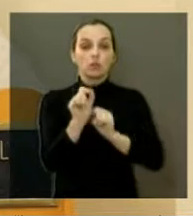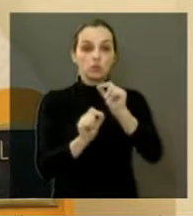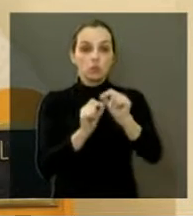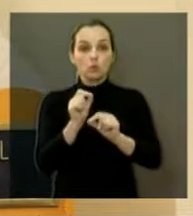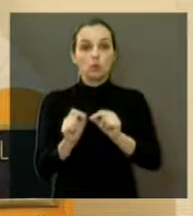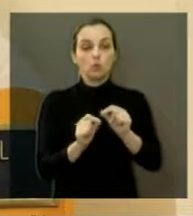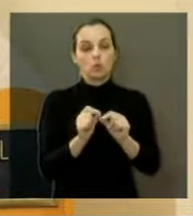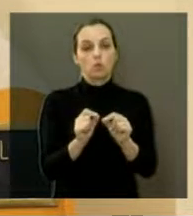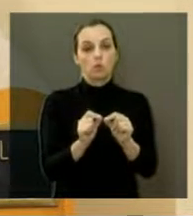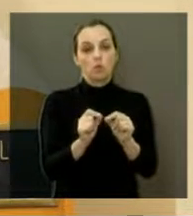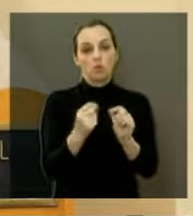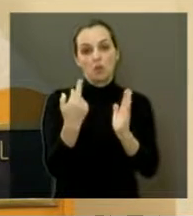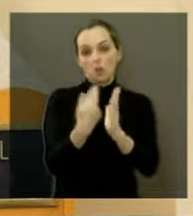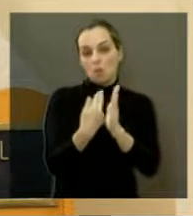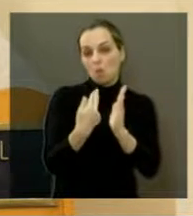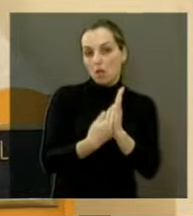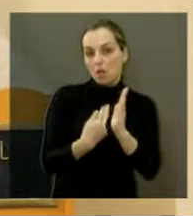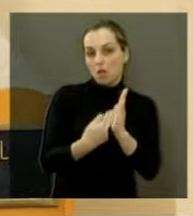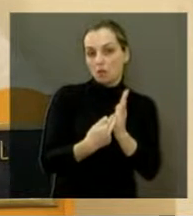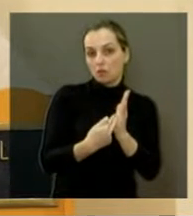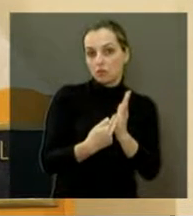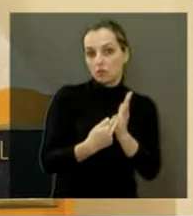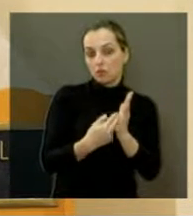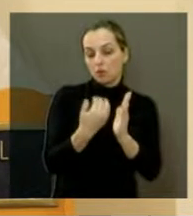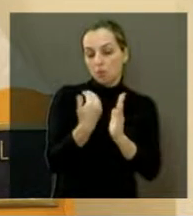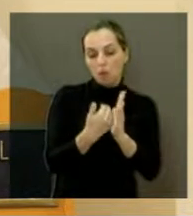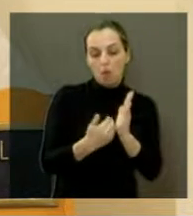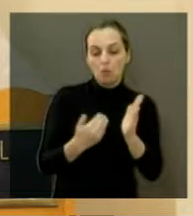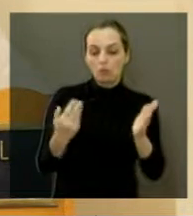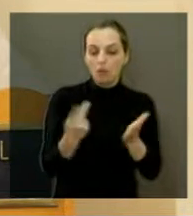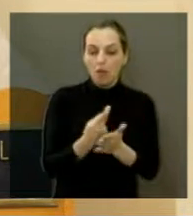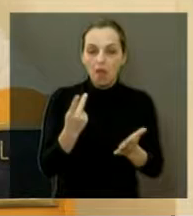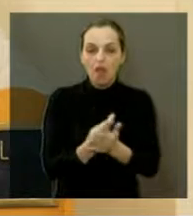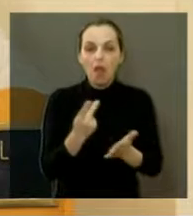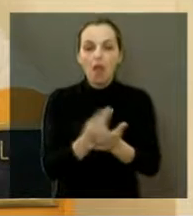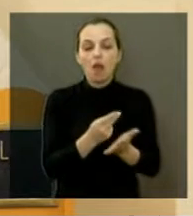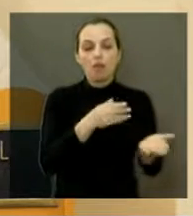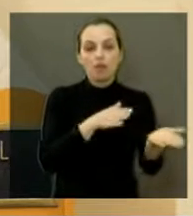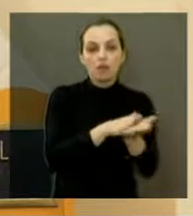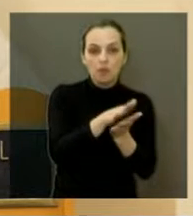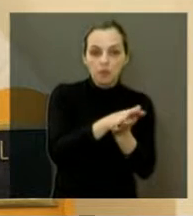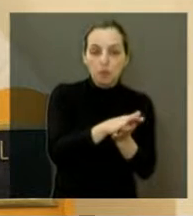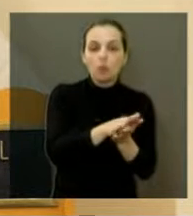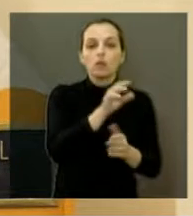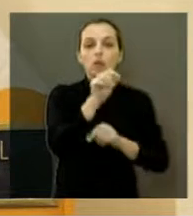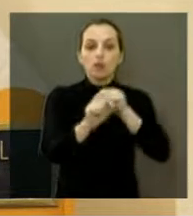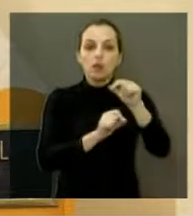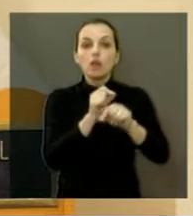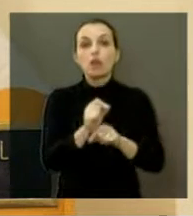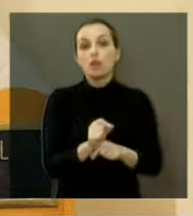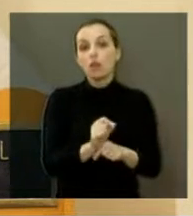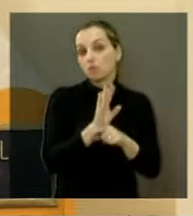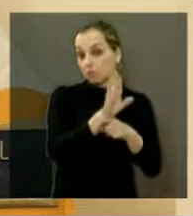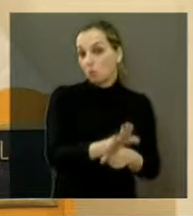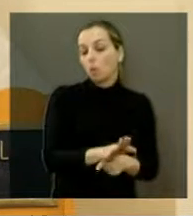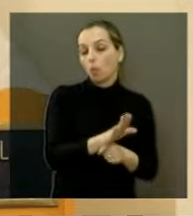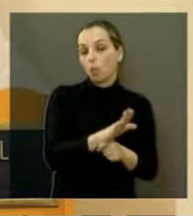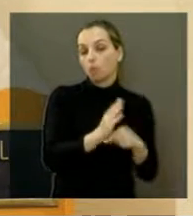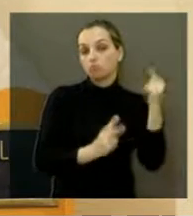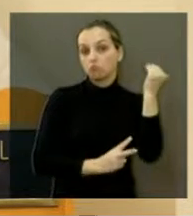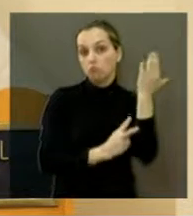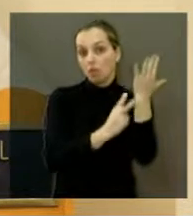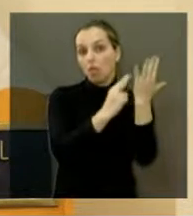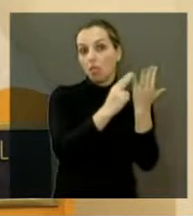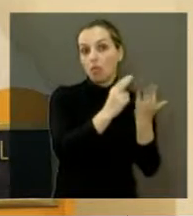vezes, por alguma irregularidade, correndo o risco de ser multado o proprietário, e o proprietário quer cuidar da árvore e contrata alguma